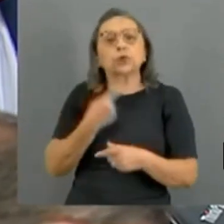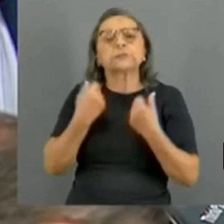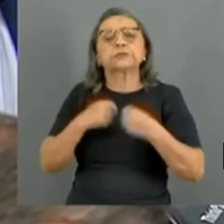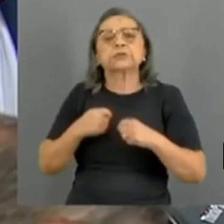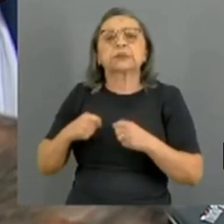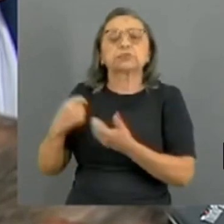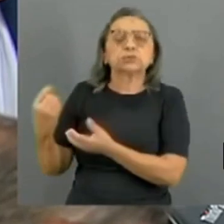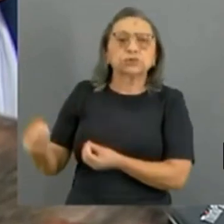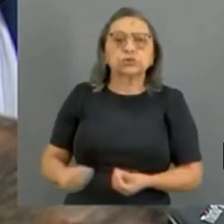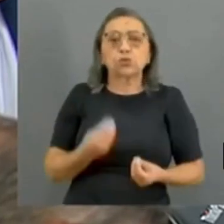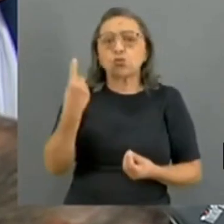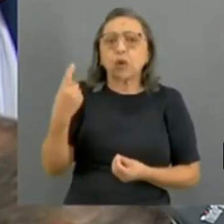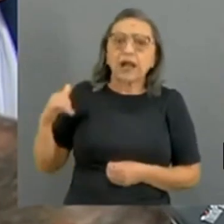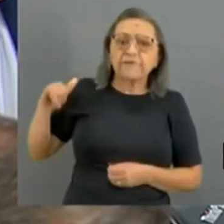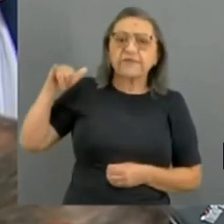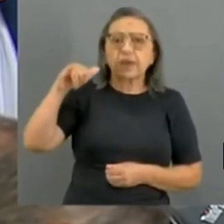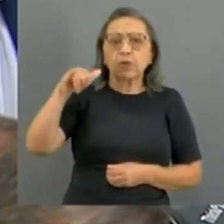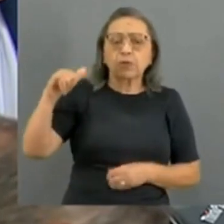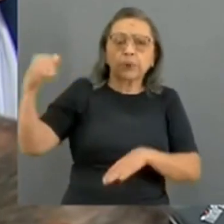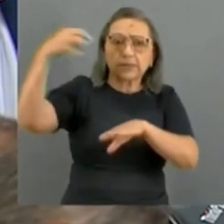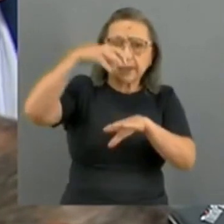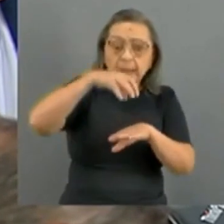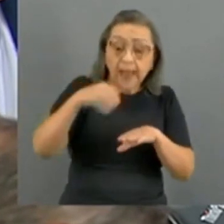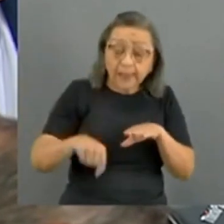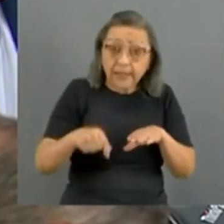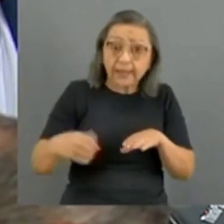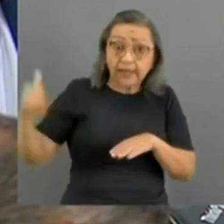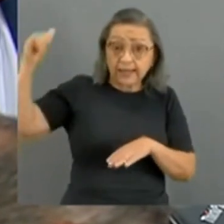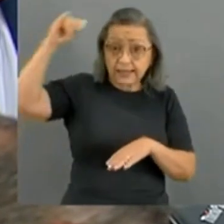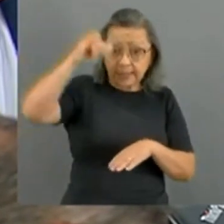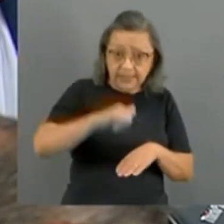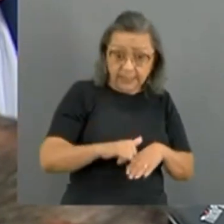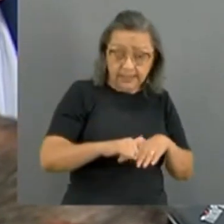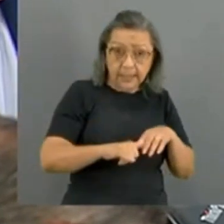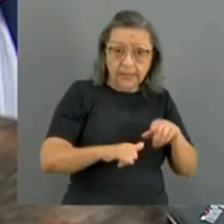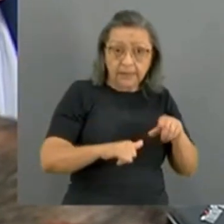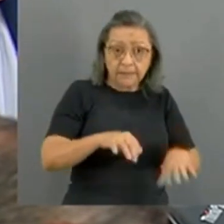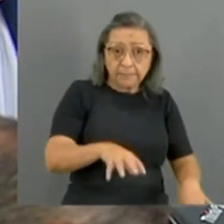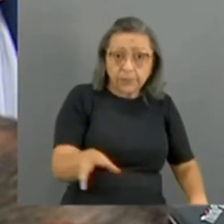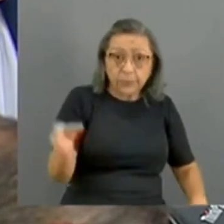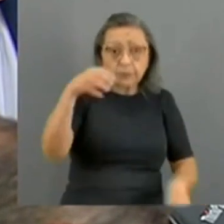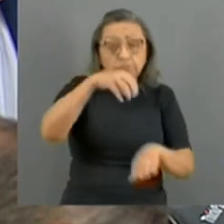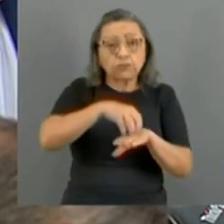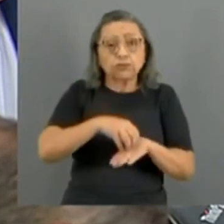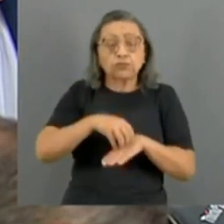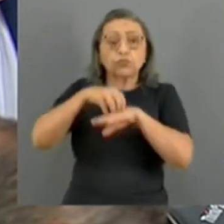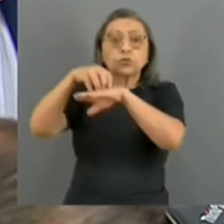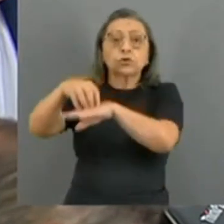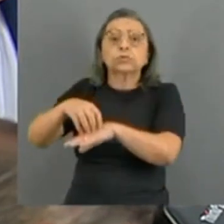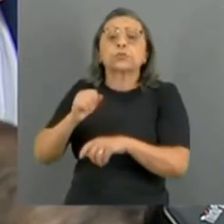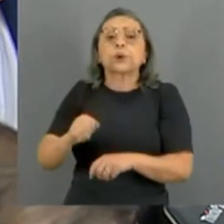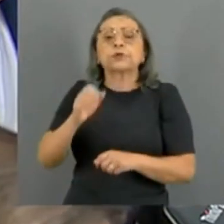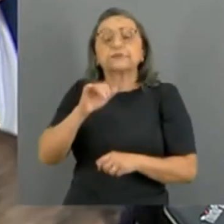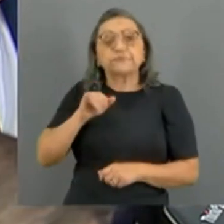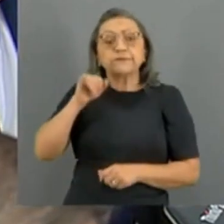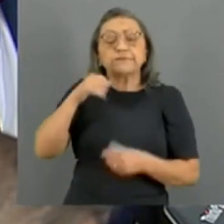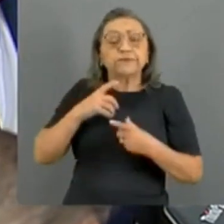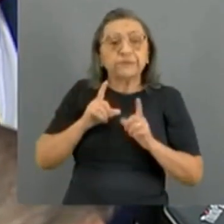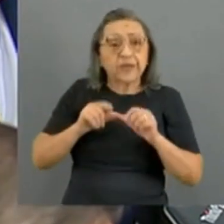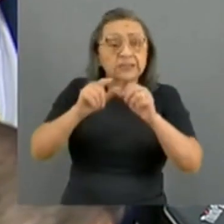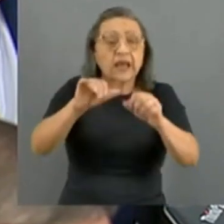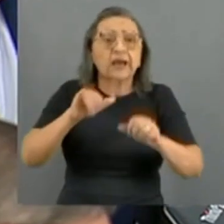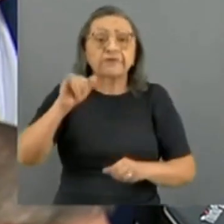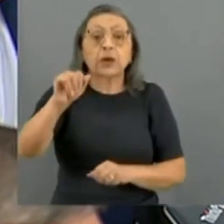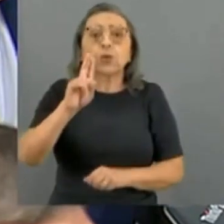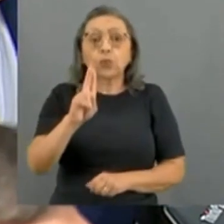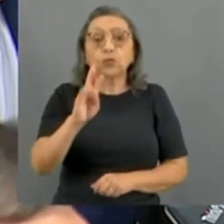de um avião que possa levar ele, porque ele só pode viajar no avião de UTI aérea, e muito caro, e